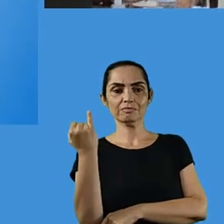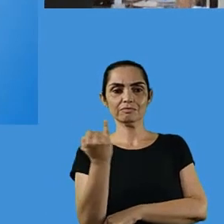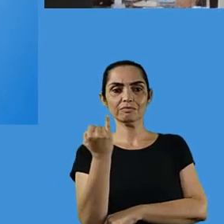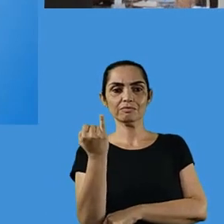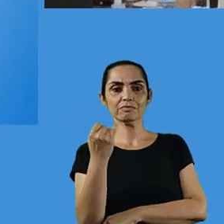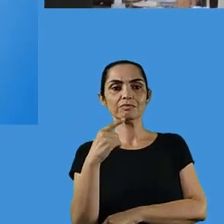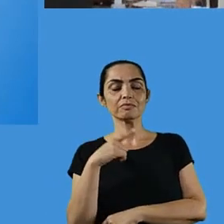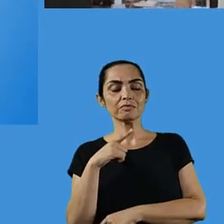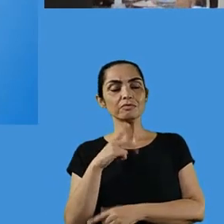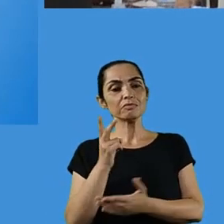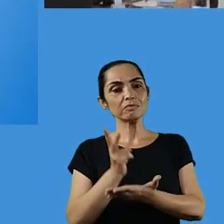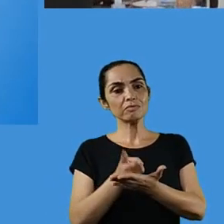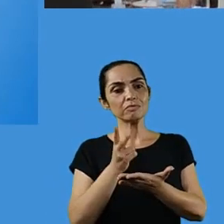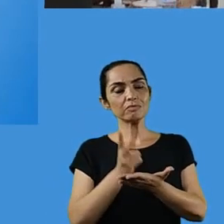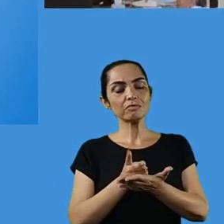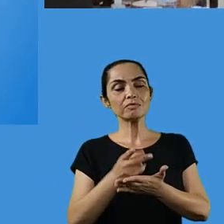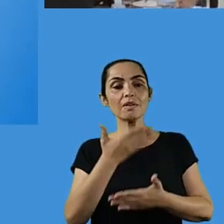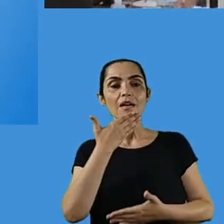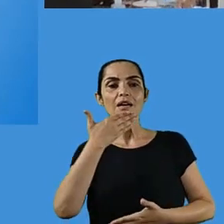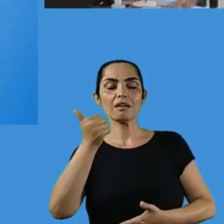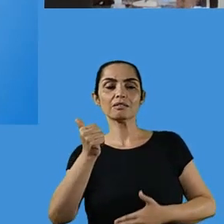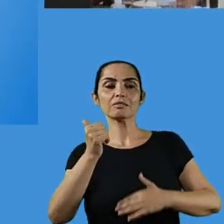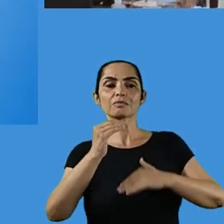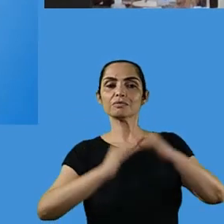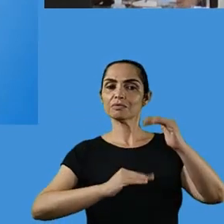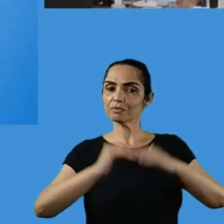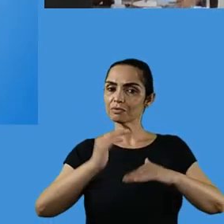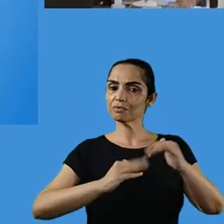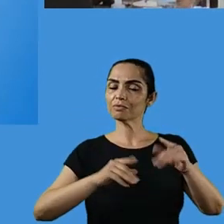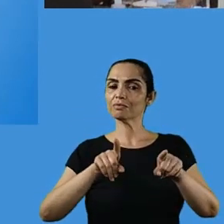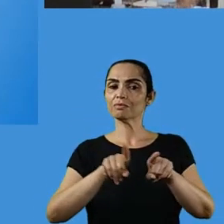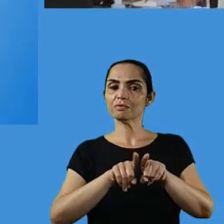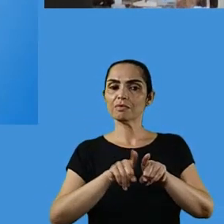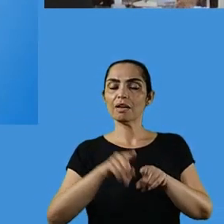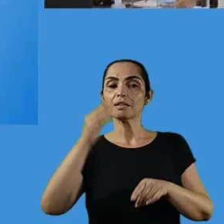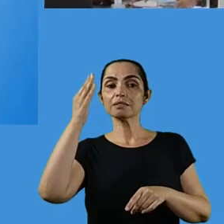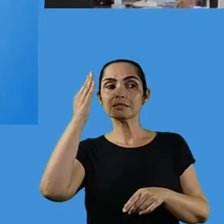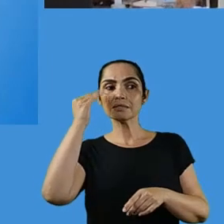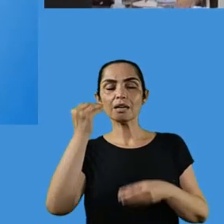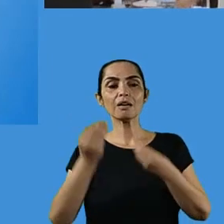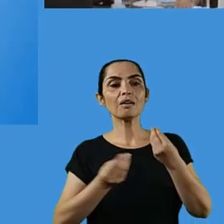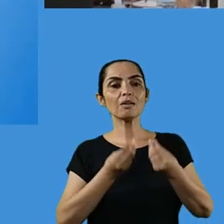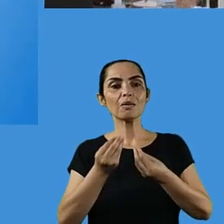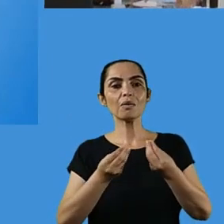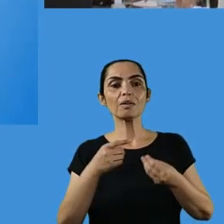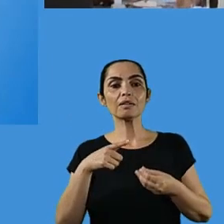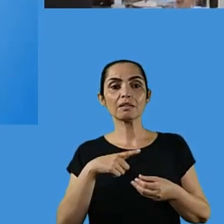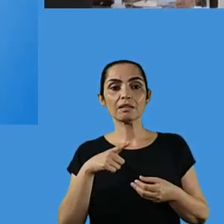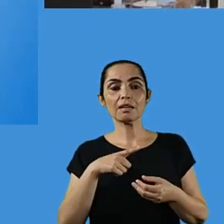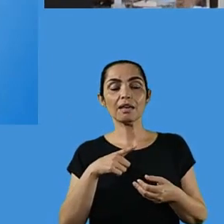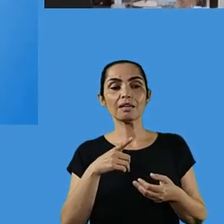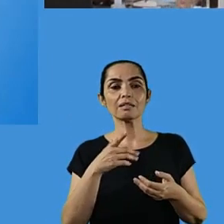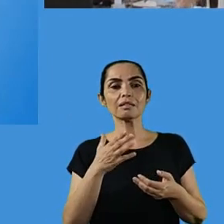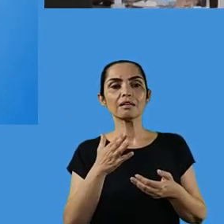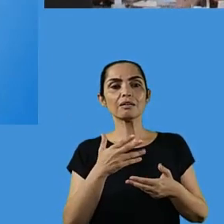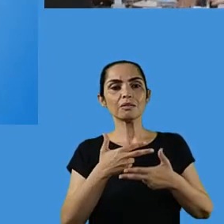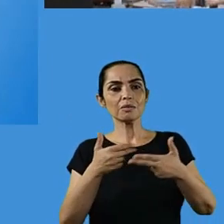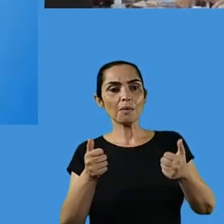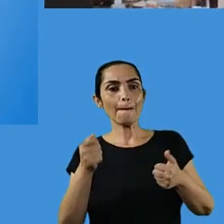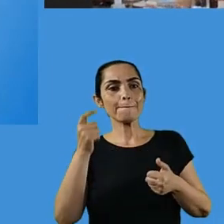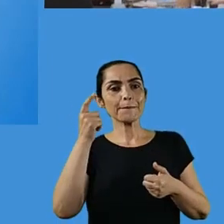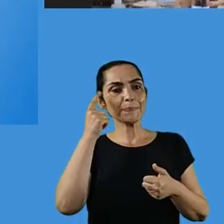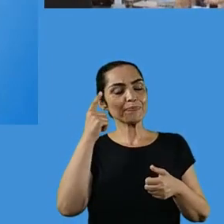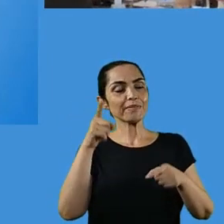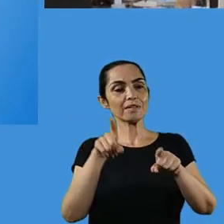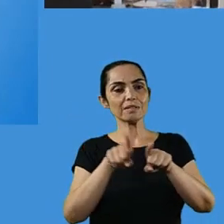busca incessante por ser melhores profissionais. E aí vocês sabem que nós temos o programa Reflexões Pedagógicas, o Diálogo